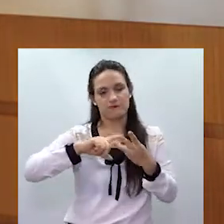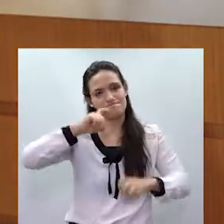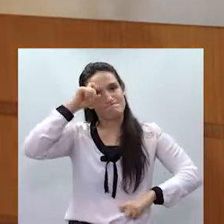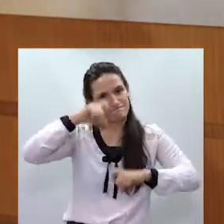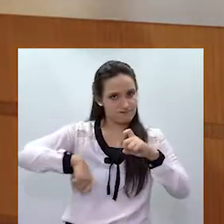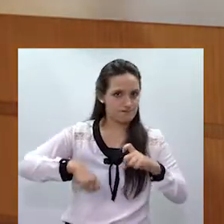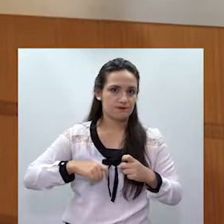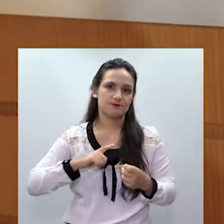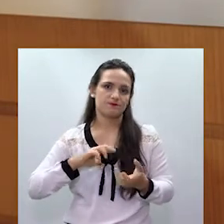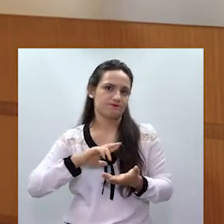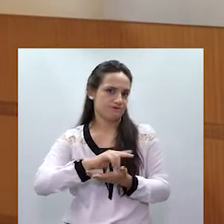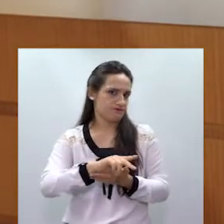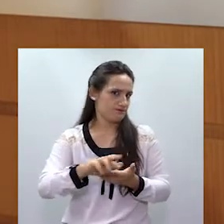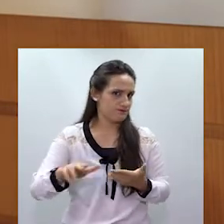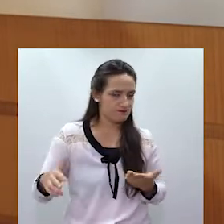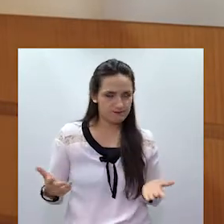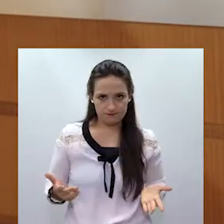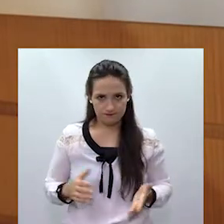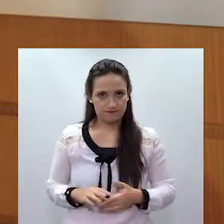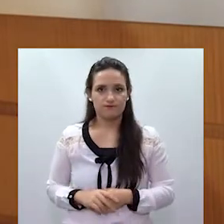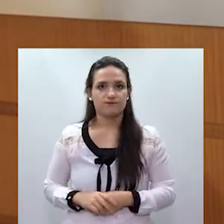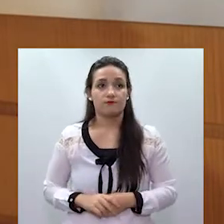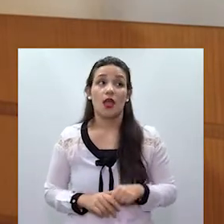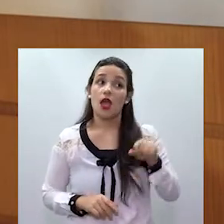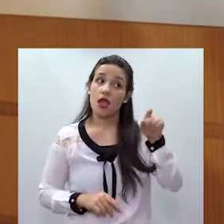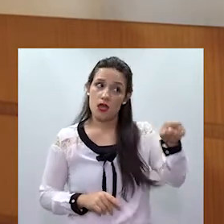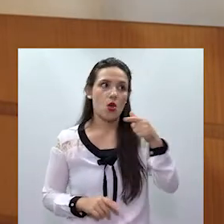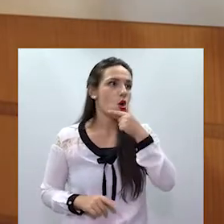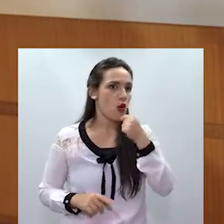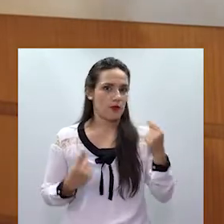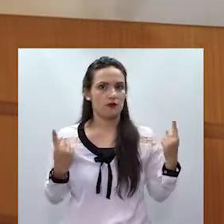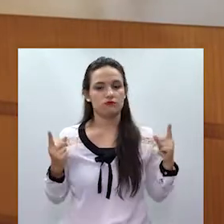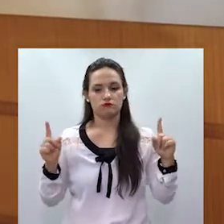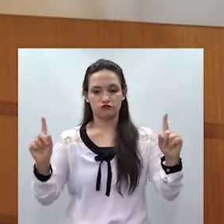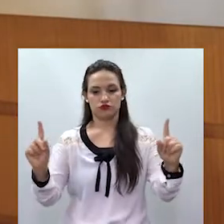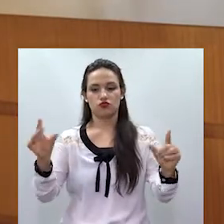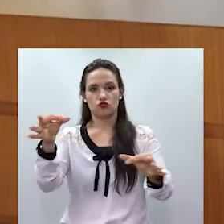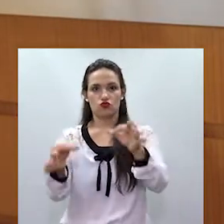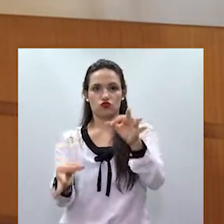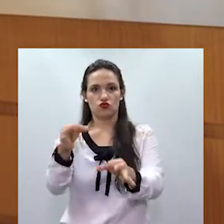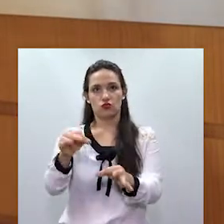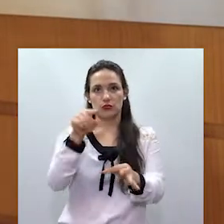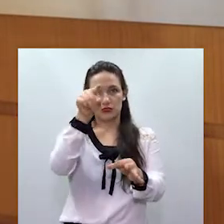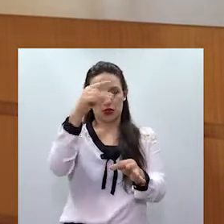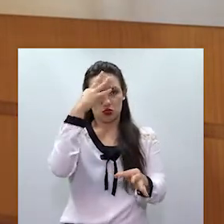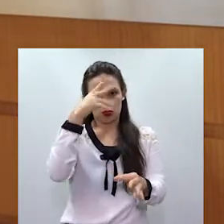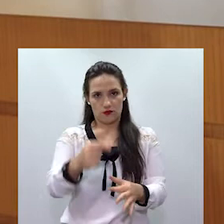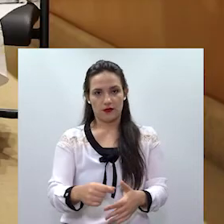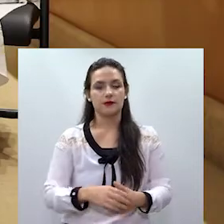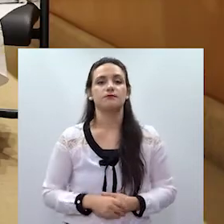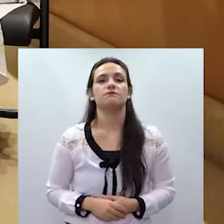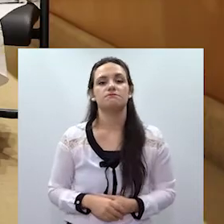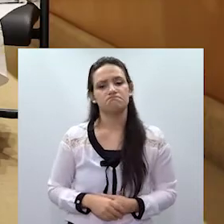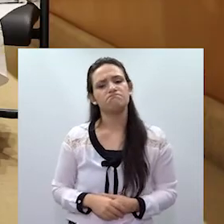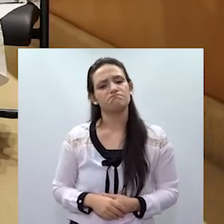estupro. Aí o homem, então, vai responder a um processo criminal.